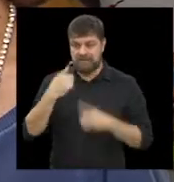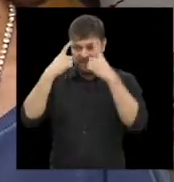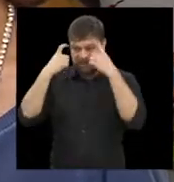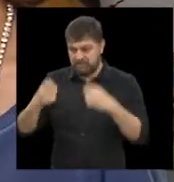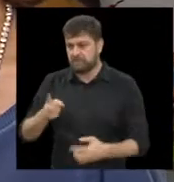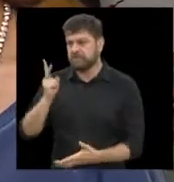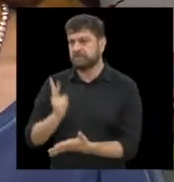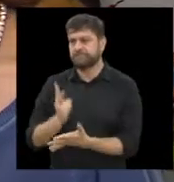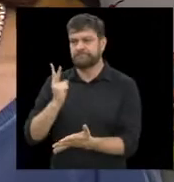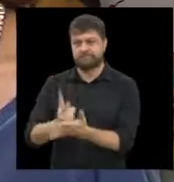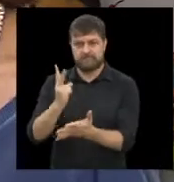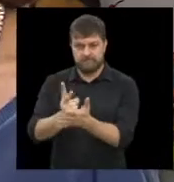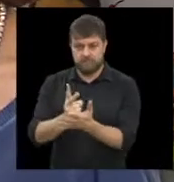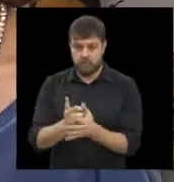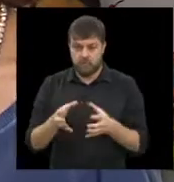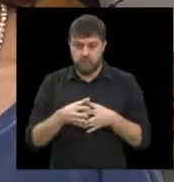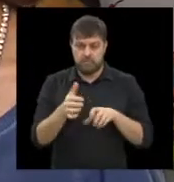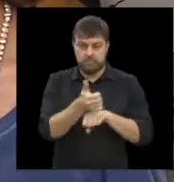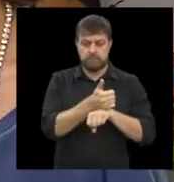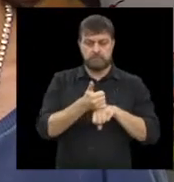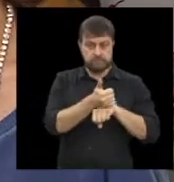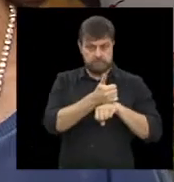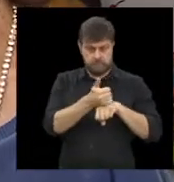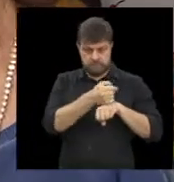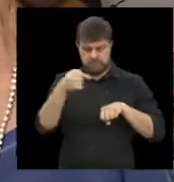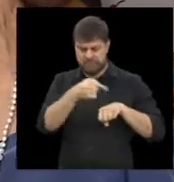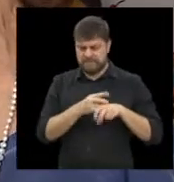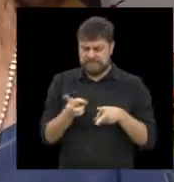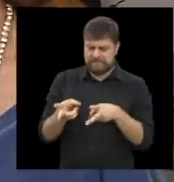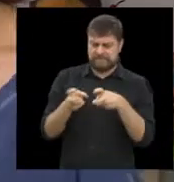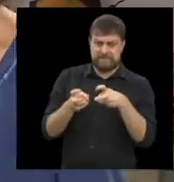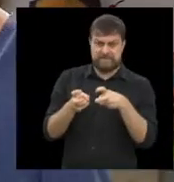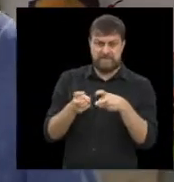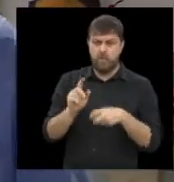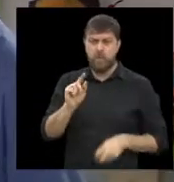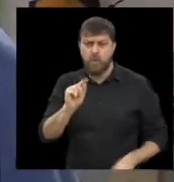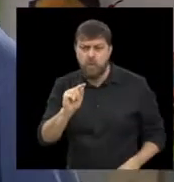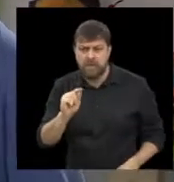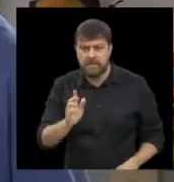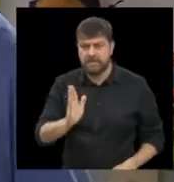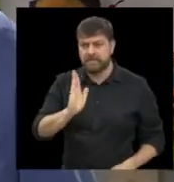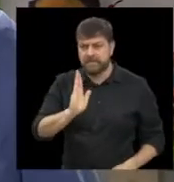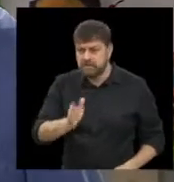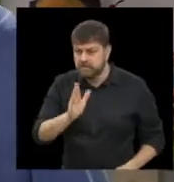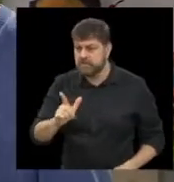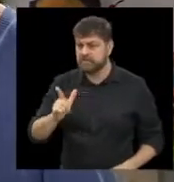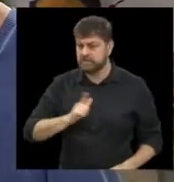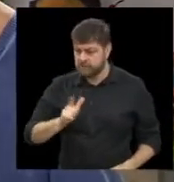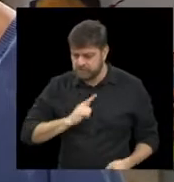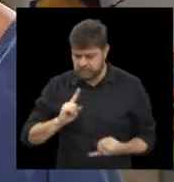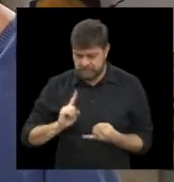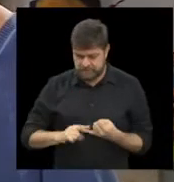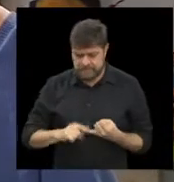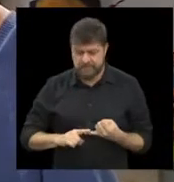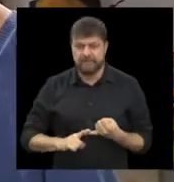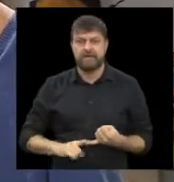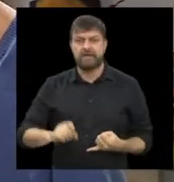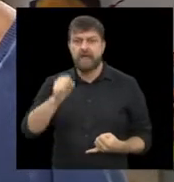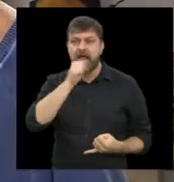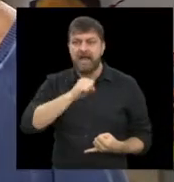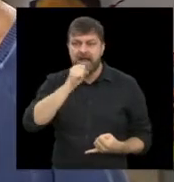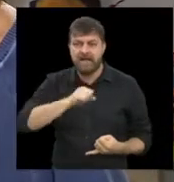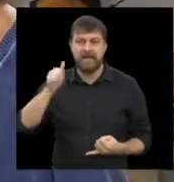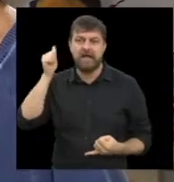violência. Ou seja, a equipe técnica, os profissionais do SOS perceberam que já estavam frequentando o